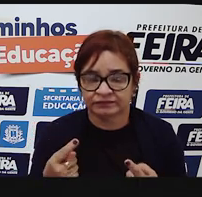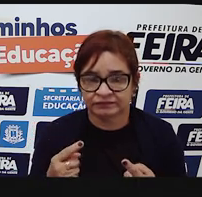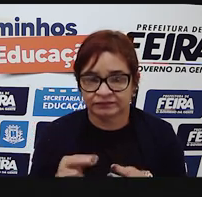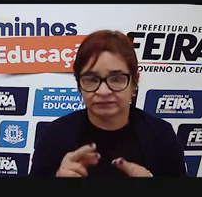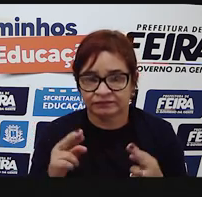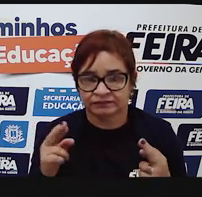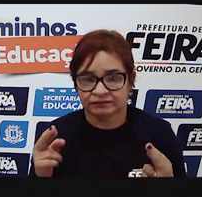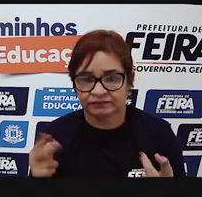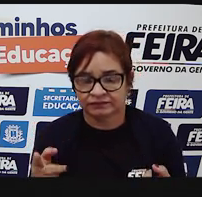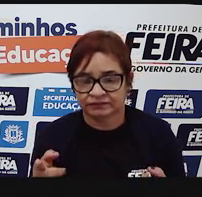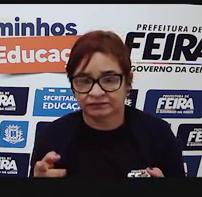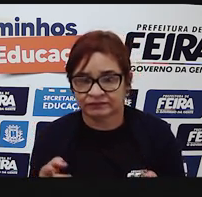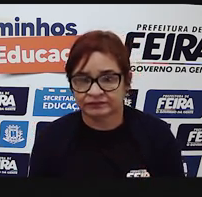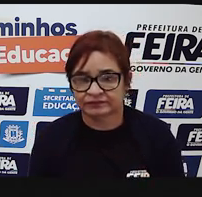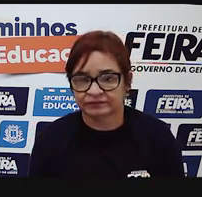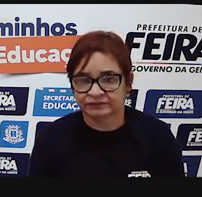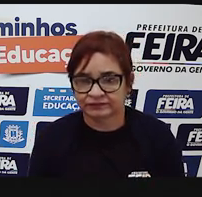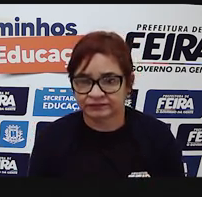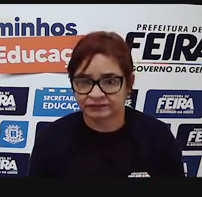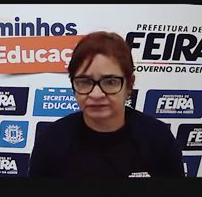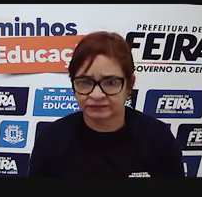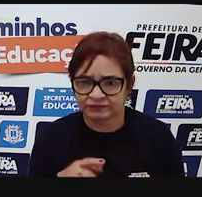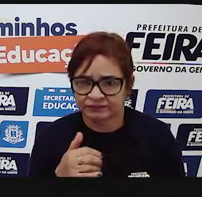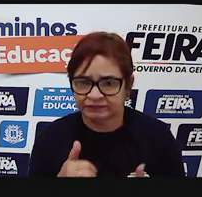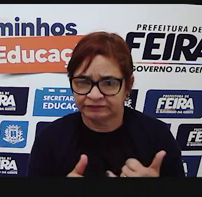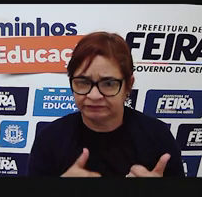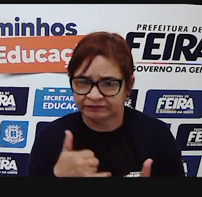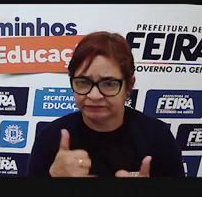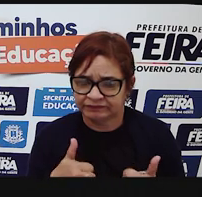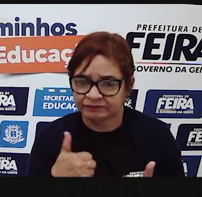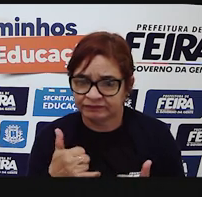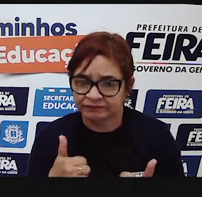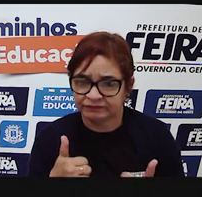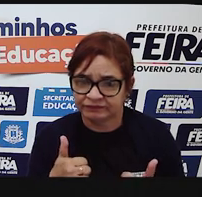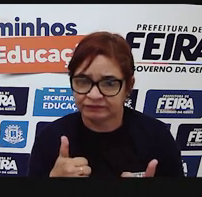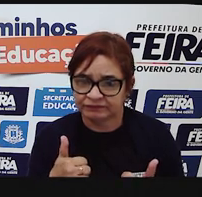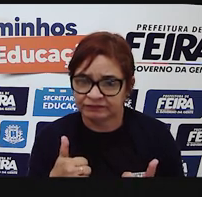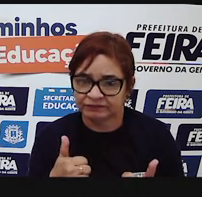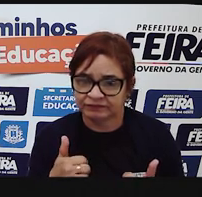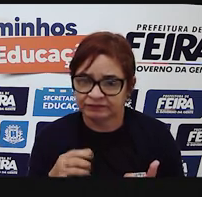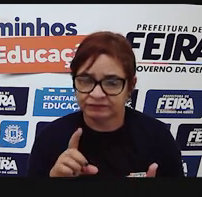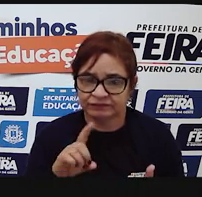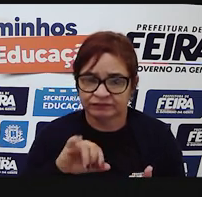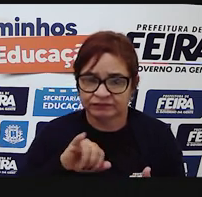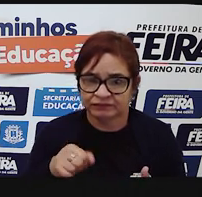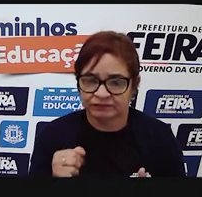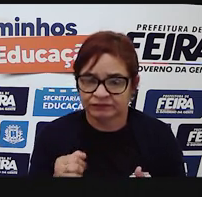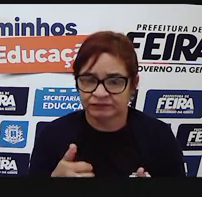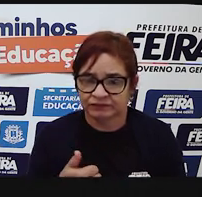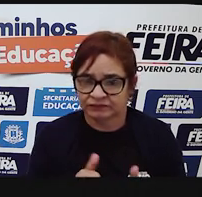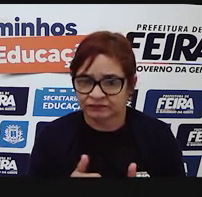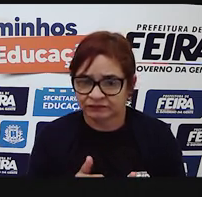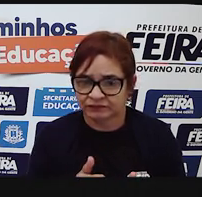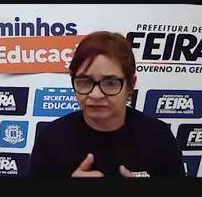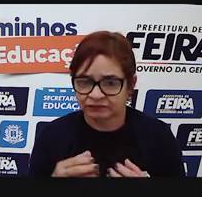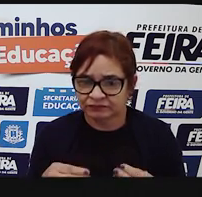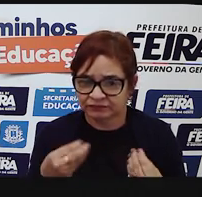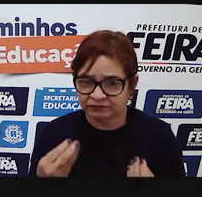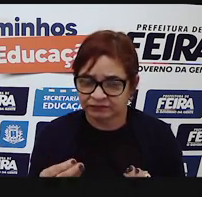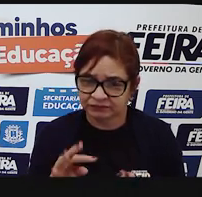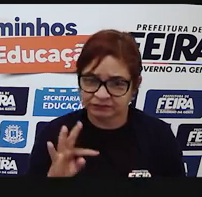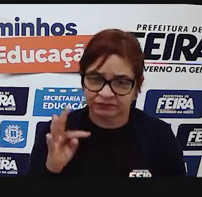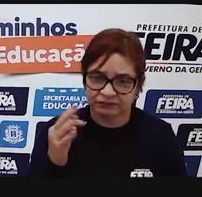difere-se. Você brinca de DJ no ônibus? Diga-me como todos se divertem em sua